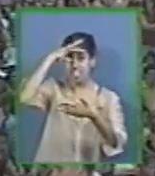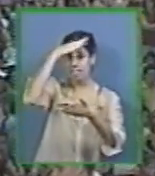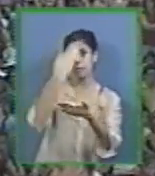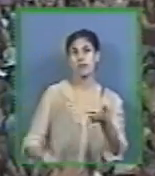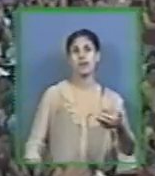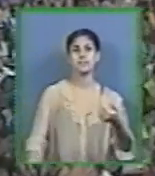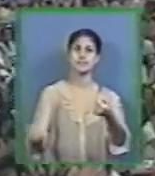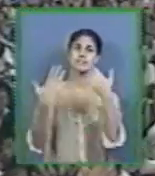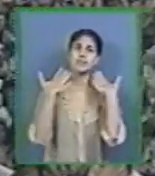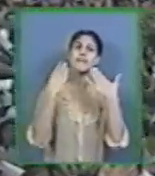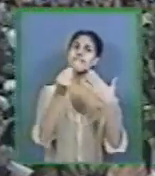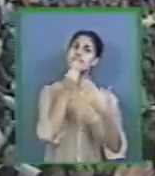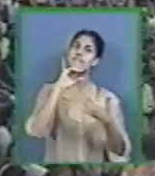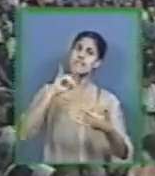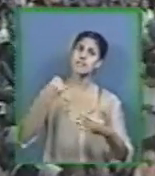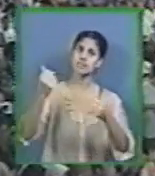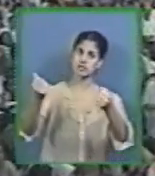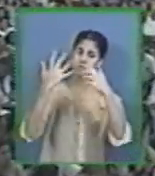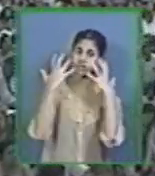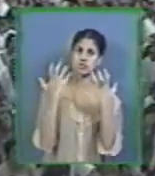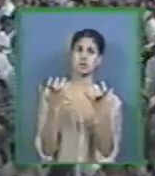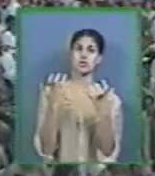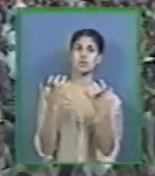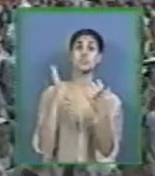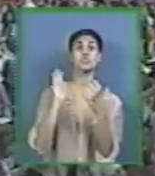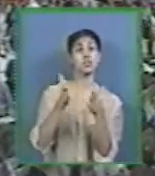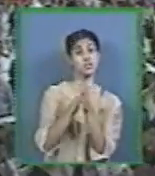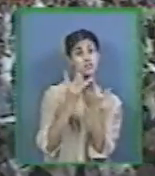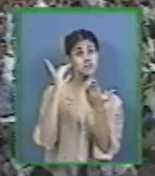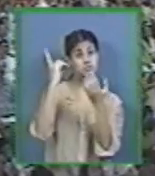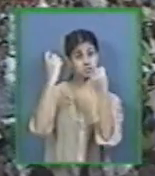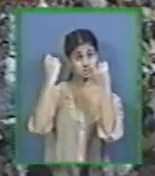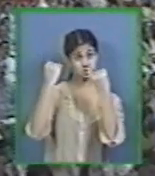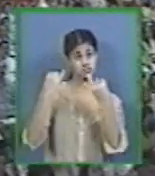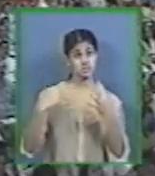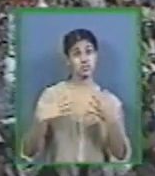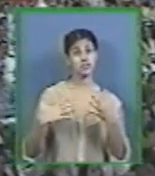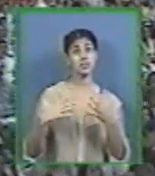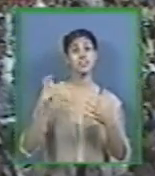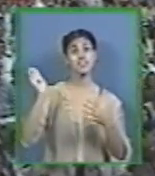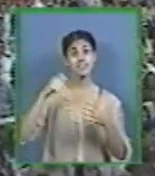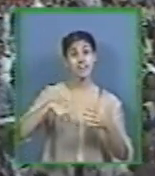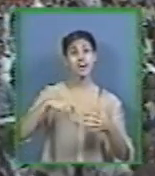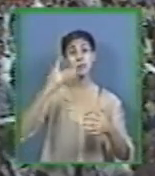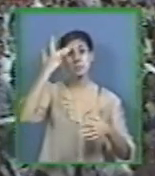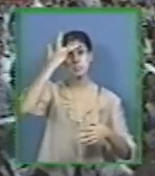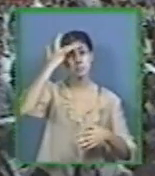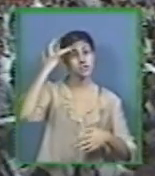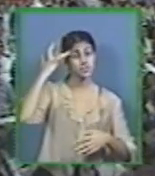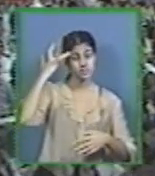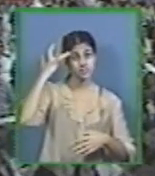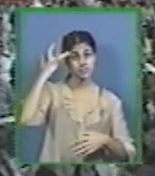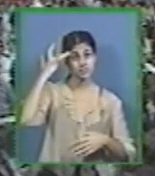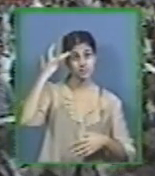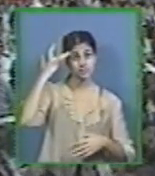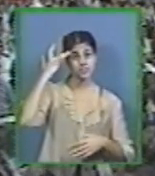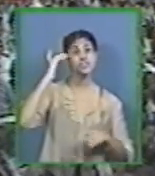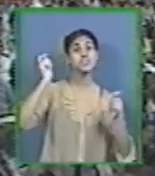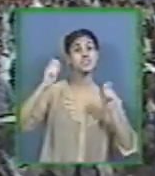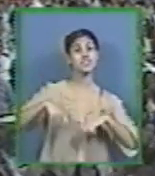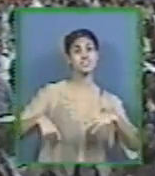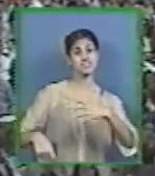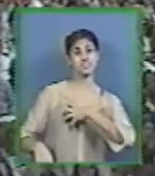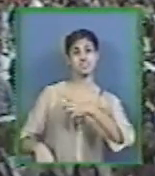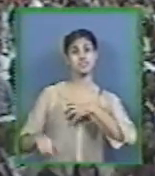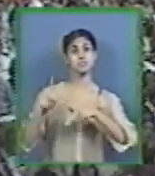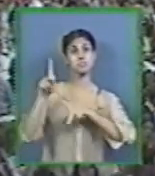Ele disse Vocês vão dominar Sobre os peixes do mar O que é é isto Mar